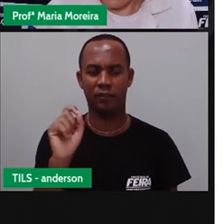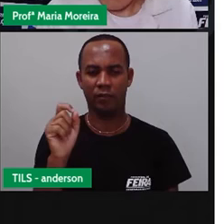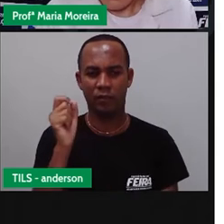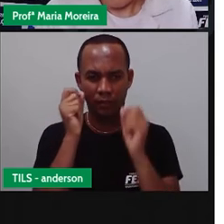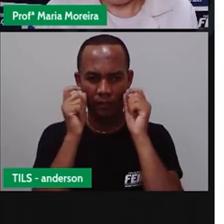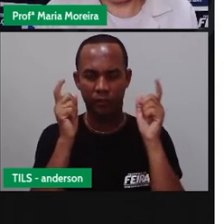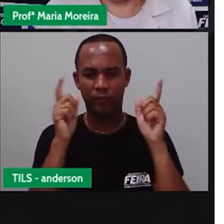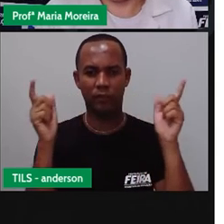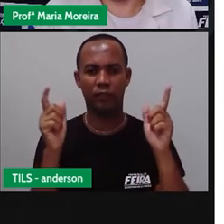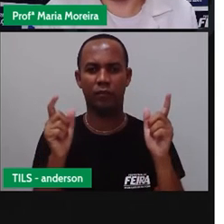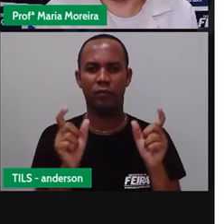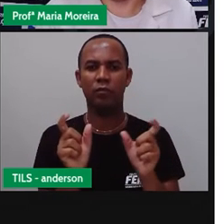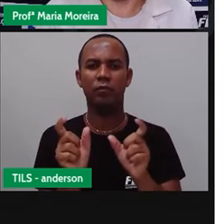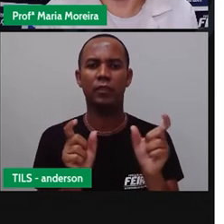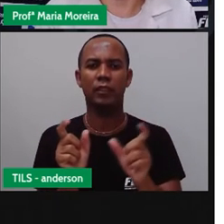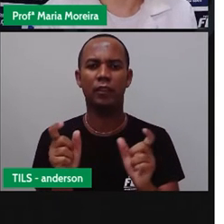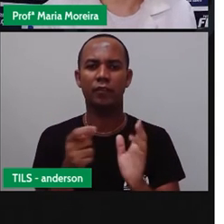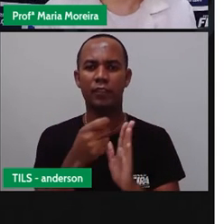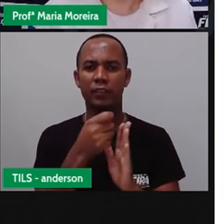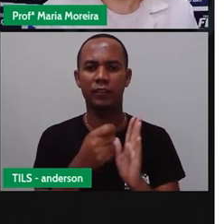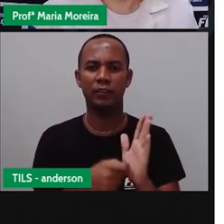ortografia.